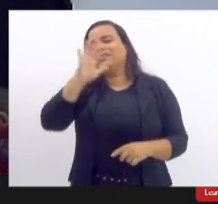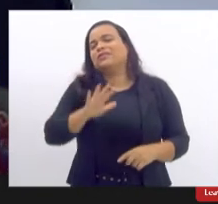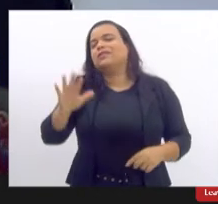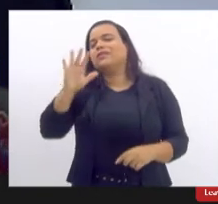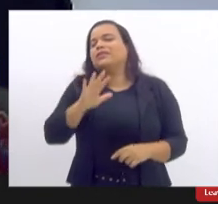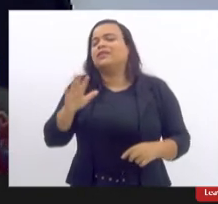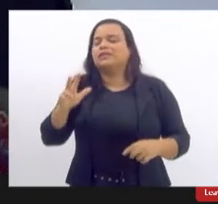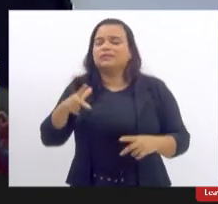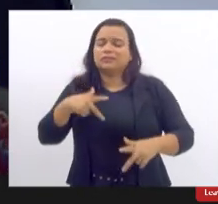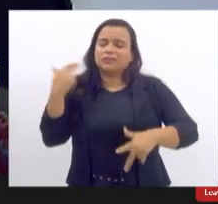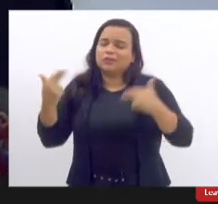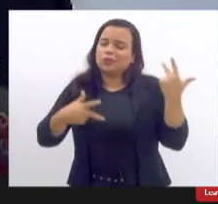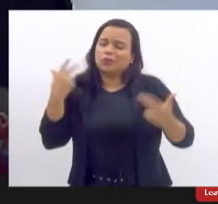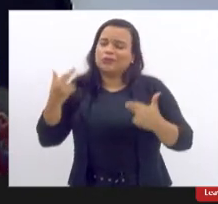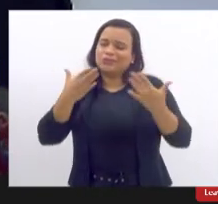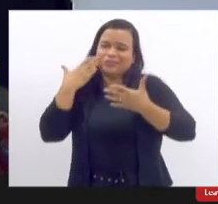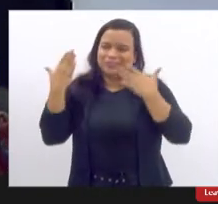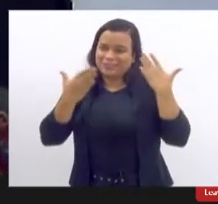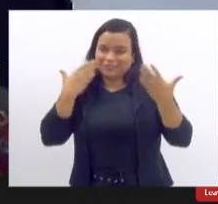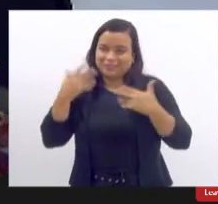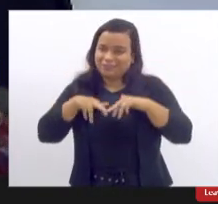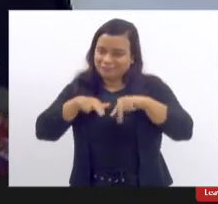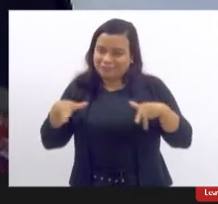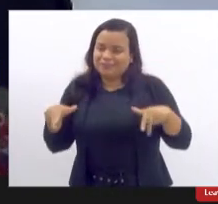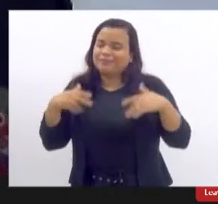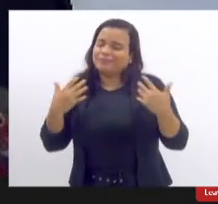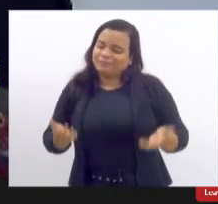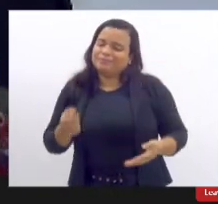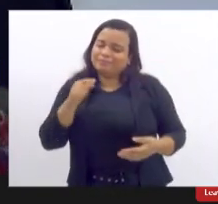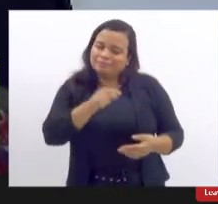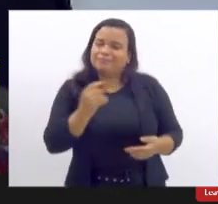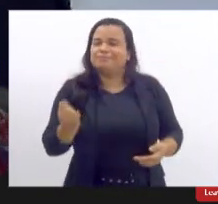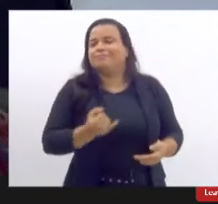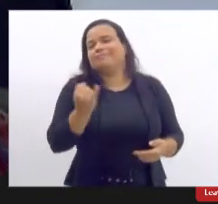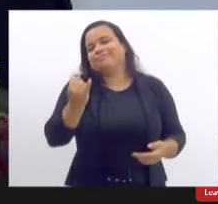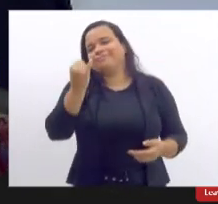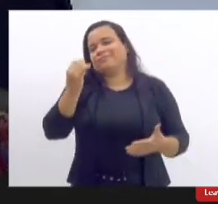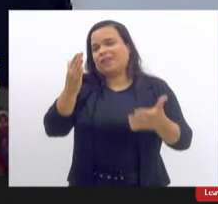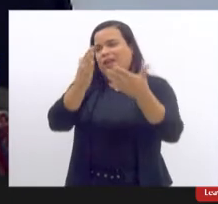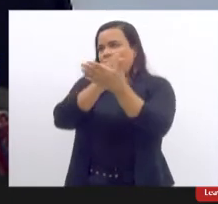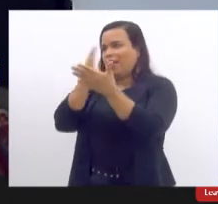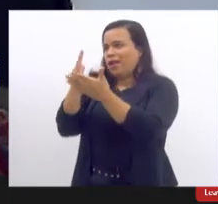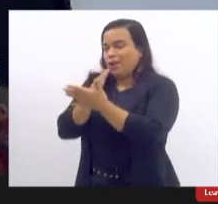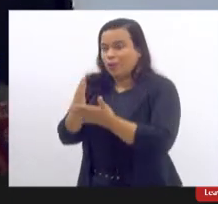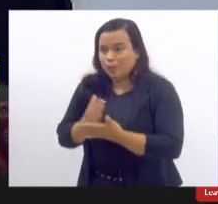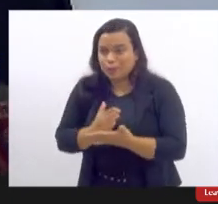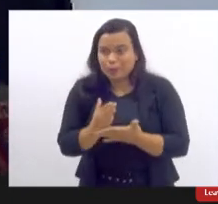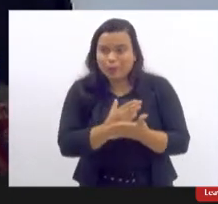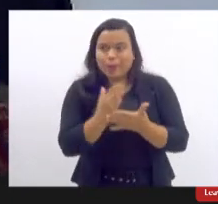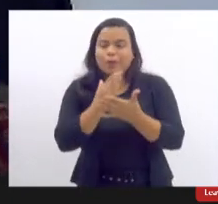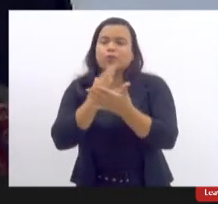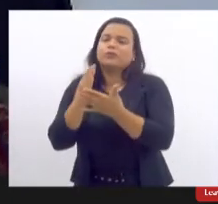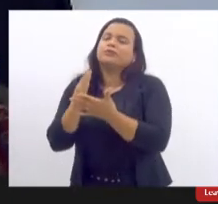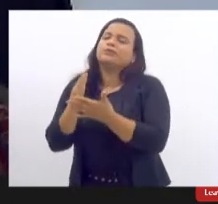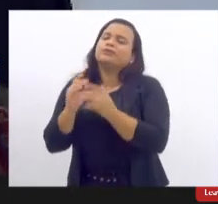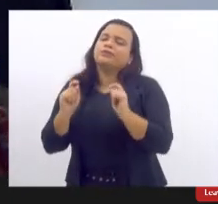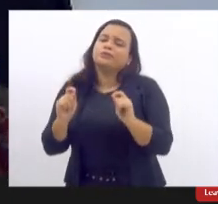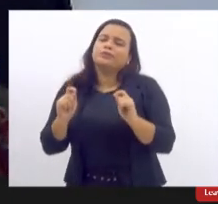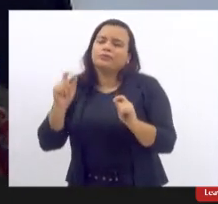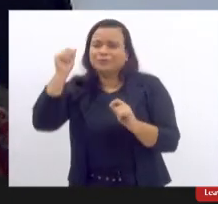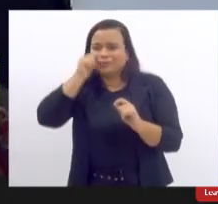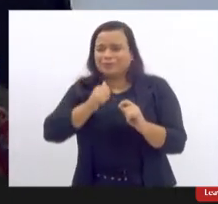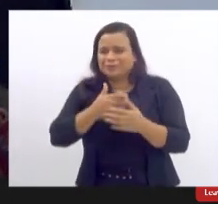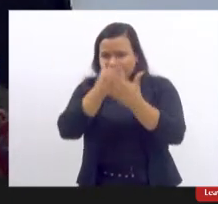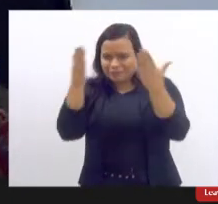cirurgia plástica é exatamente o polo que algumas das das mulheres